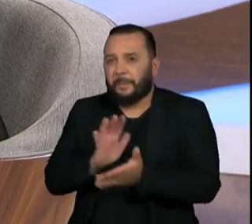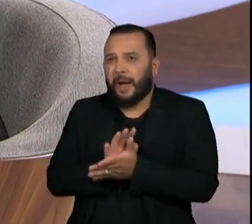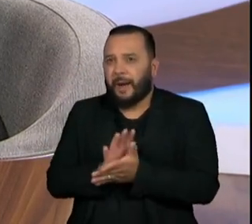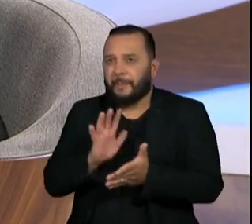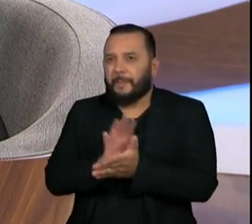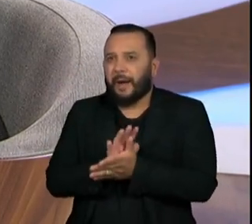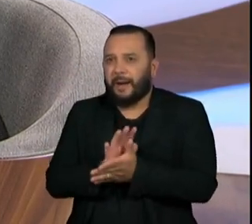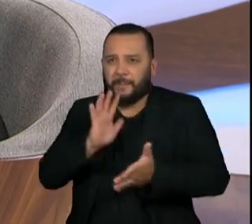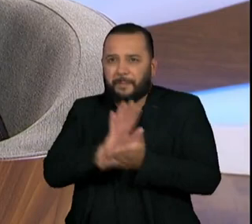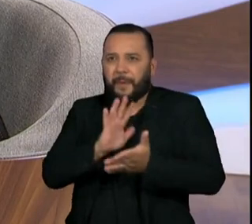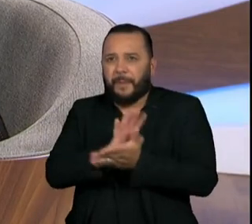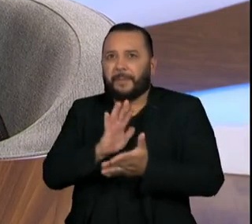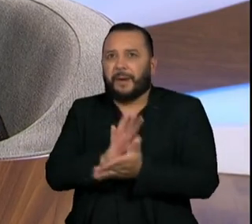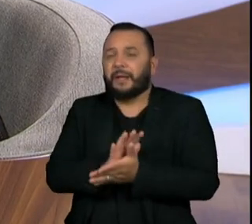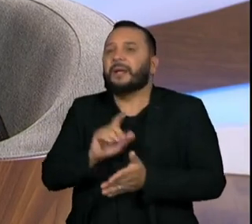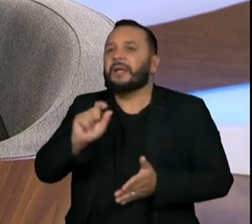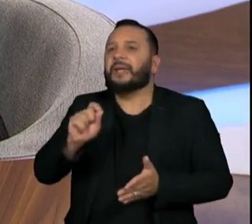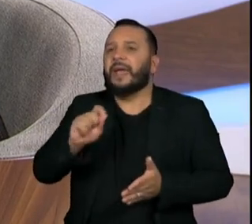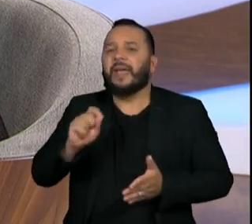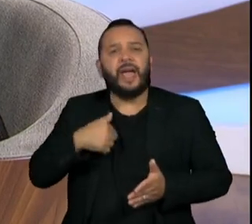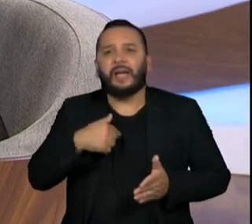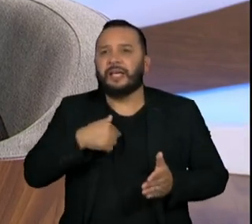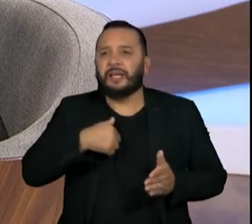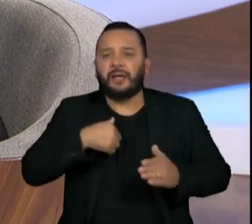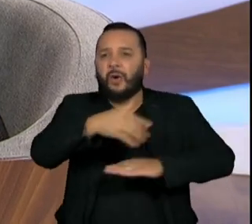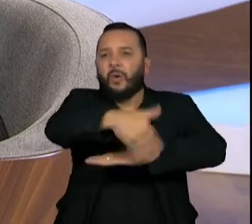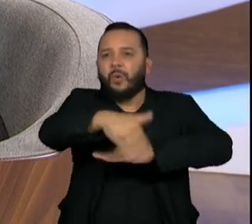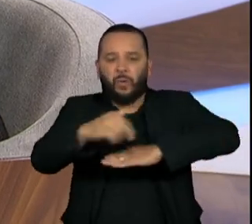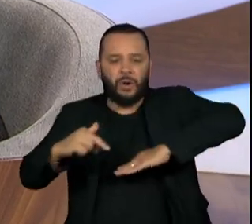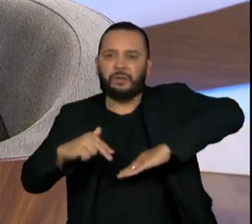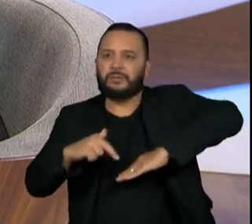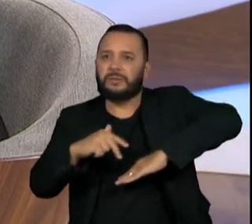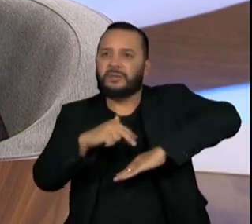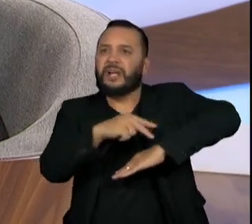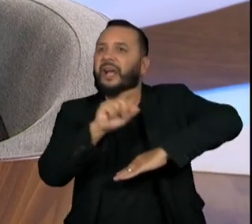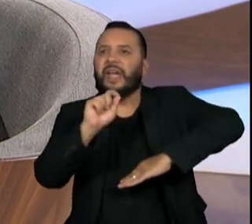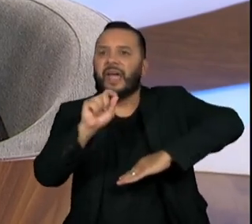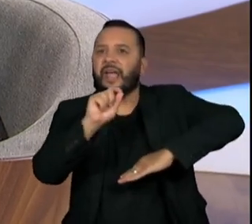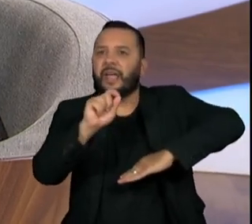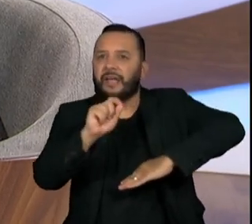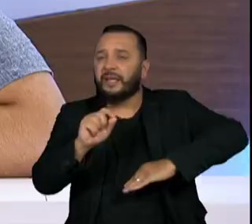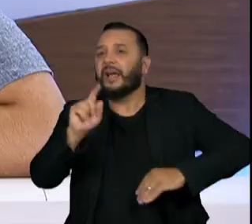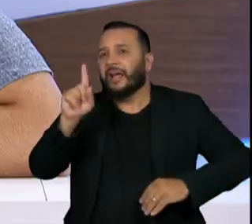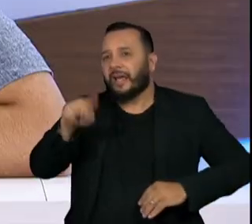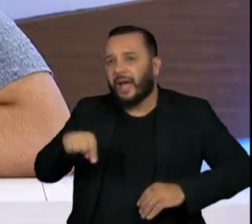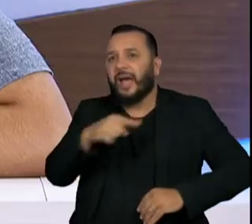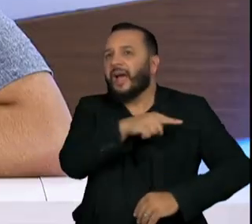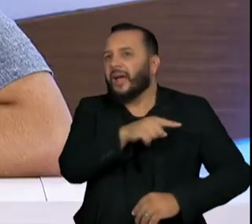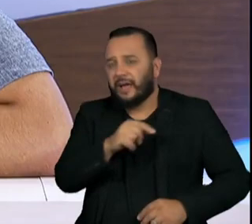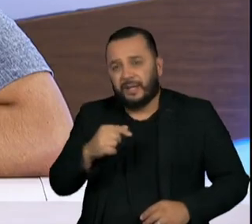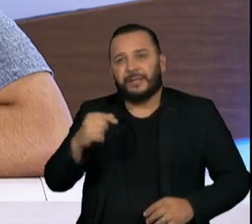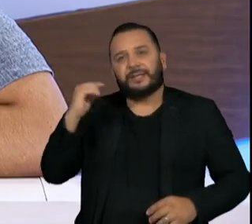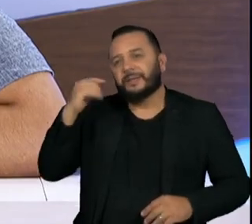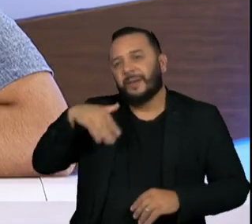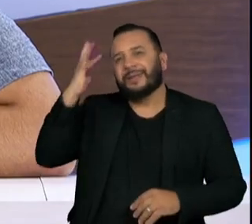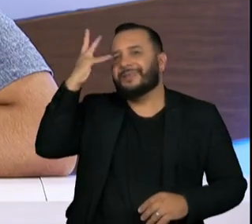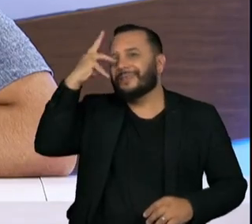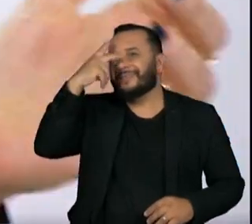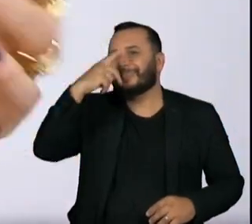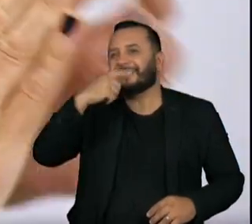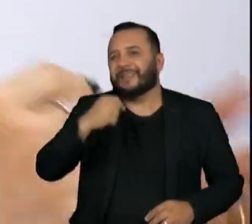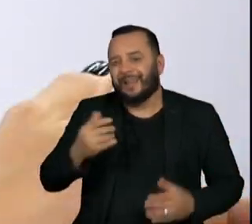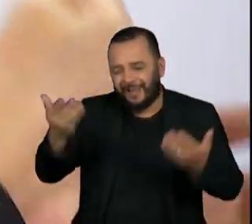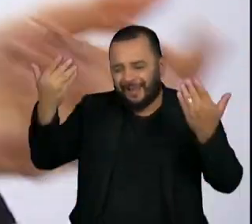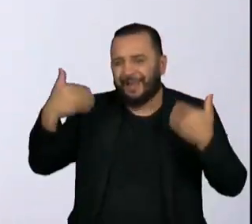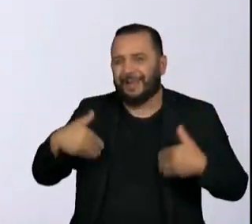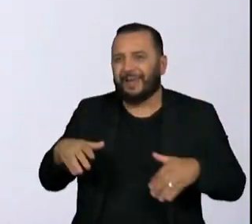aqueles, é, quem é que sobe a ladeira do Curuzu? E a coisa mais linda de